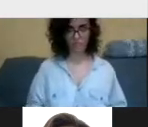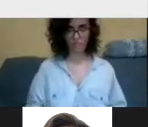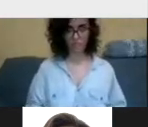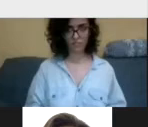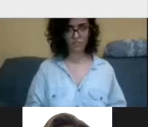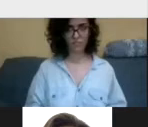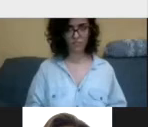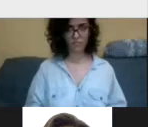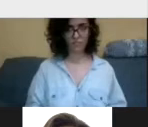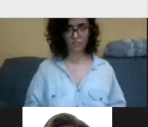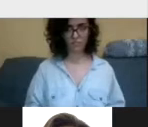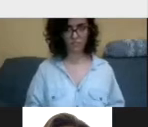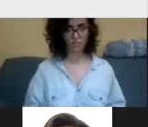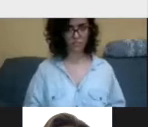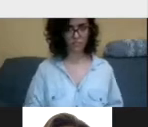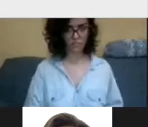Não,